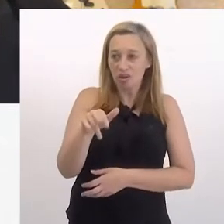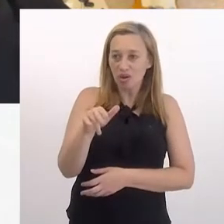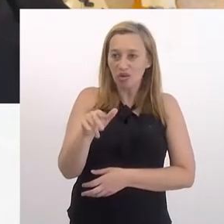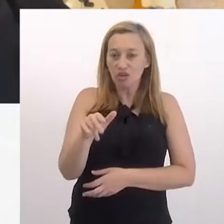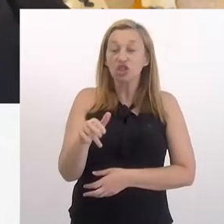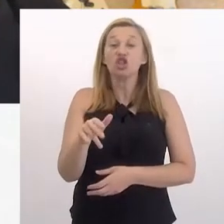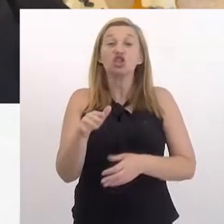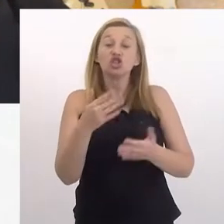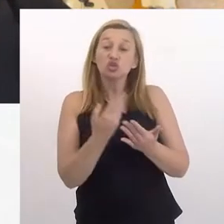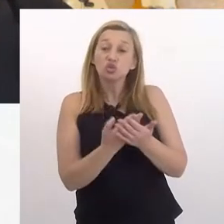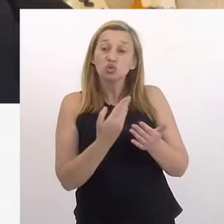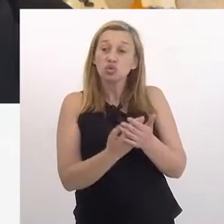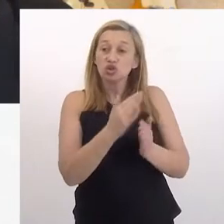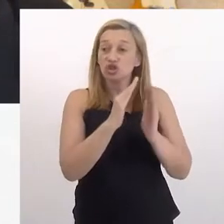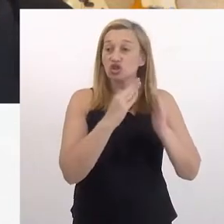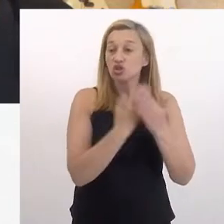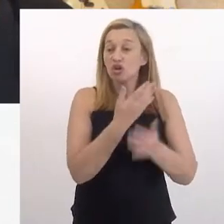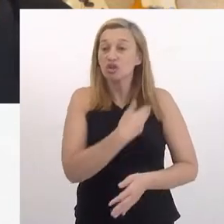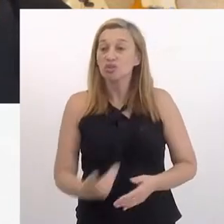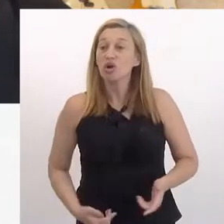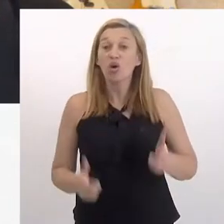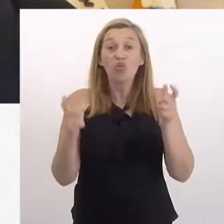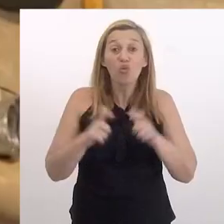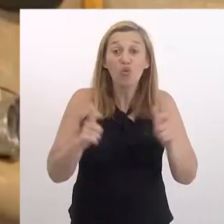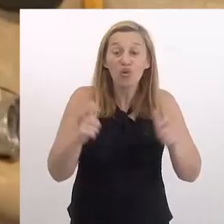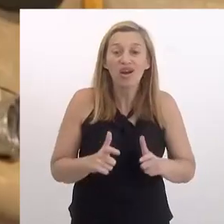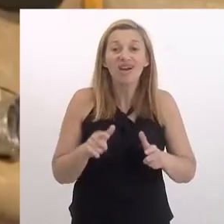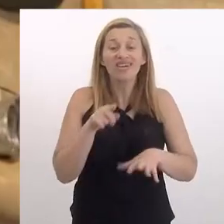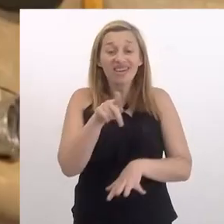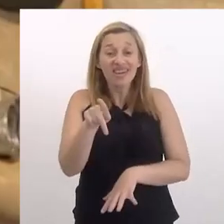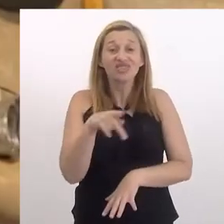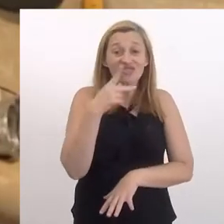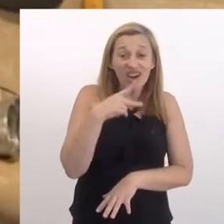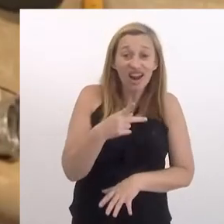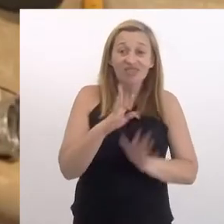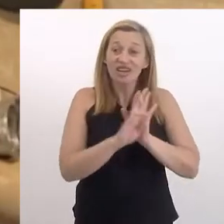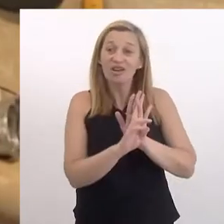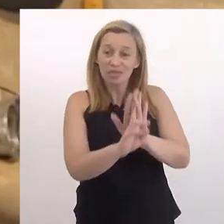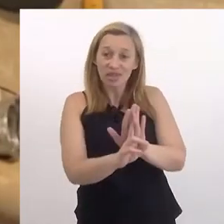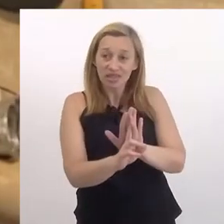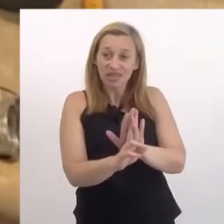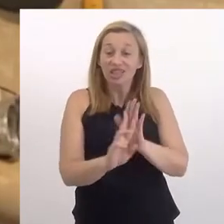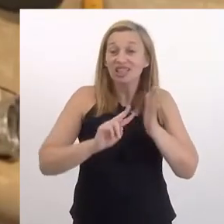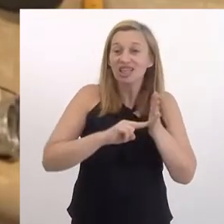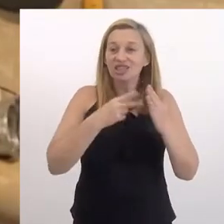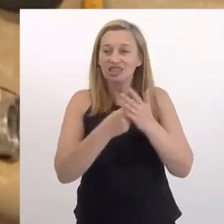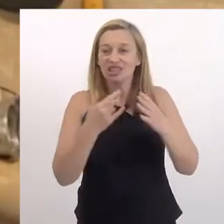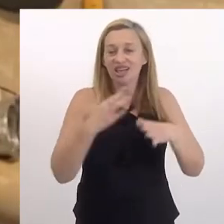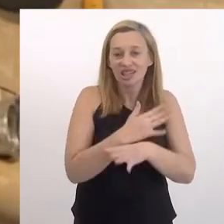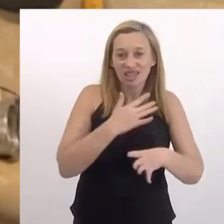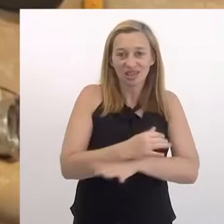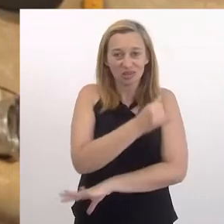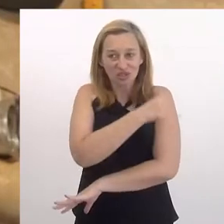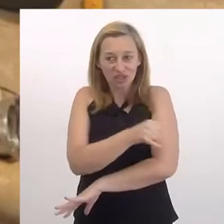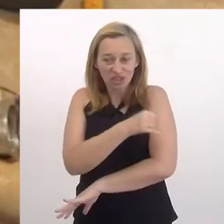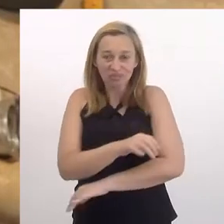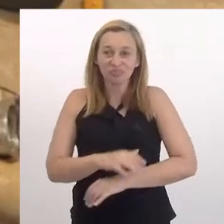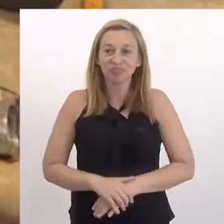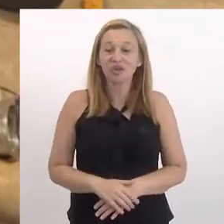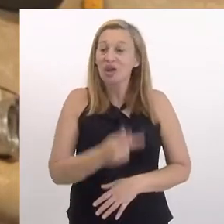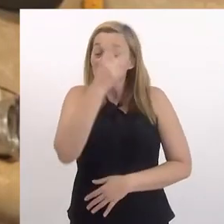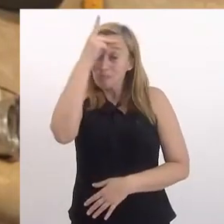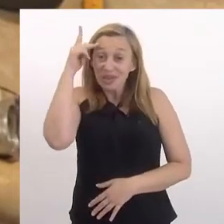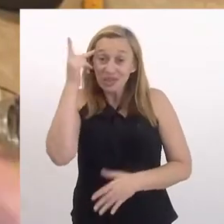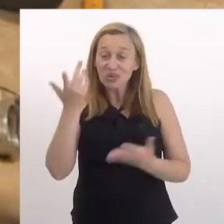estudando escola pública porque era um ambiente que eles diziam que representava e traduzia a cidade do Rio de Janeiro,